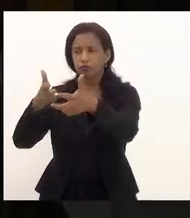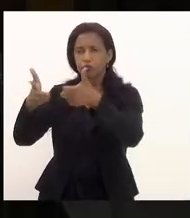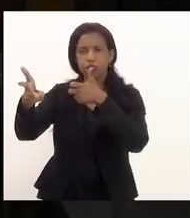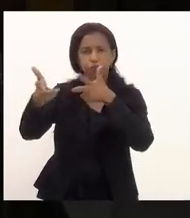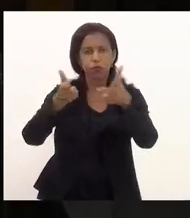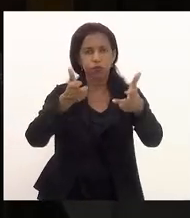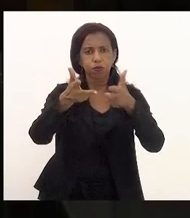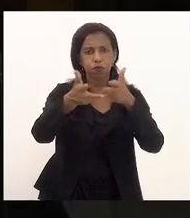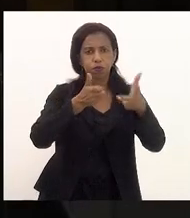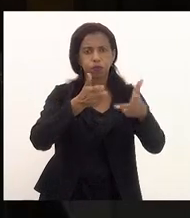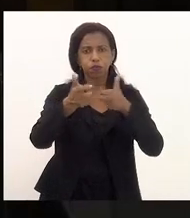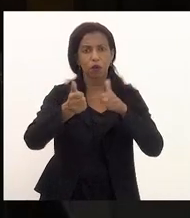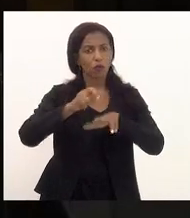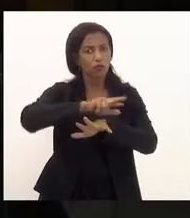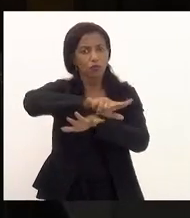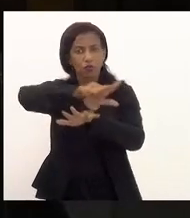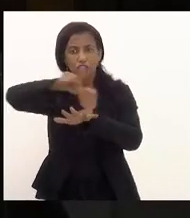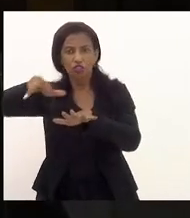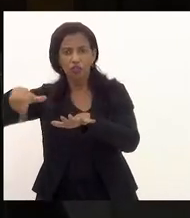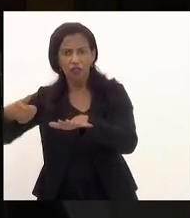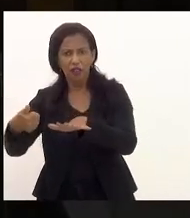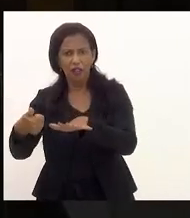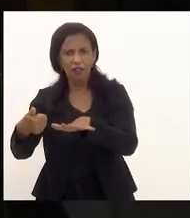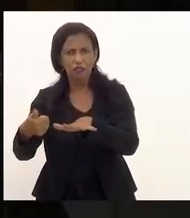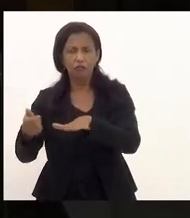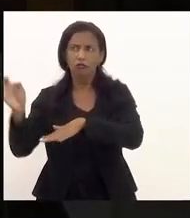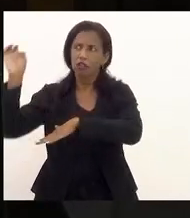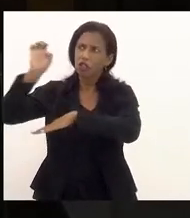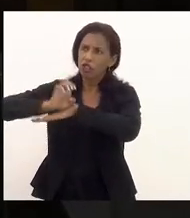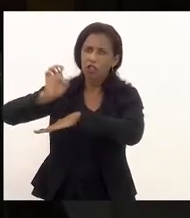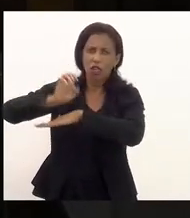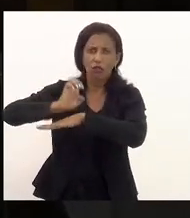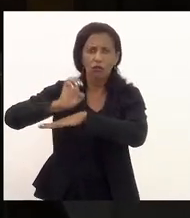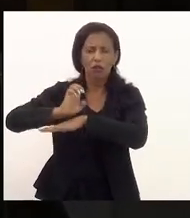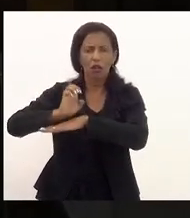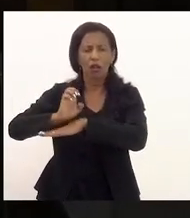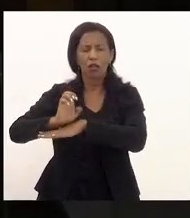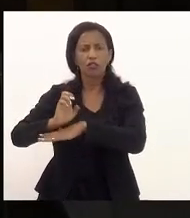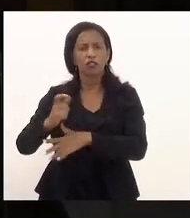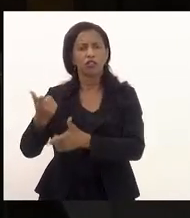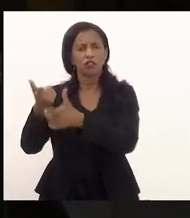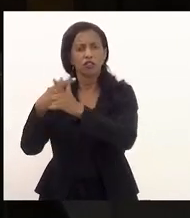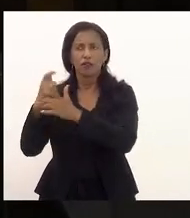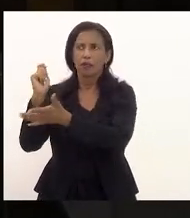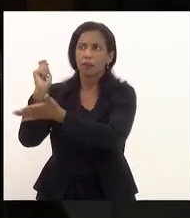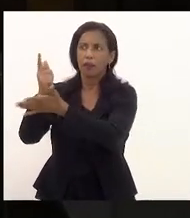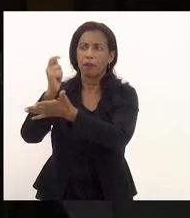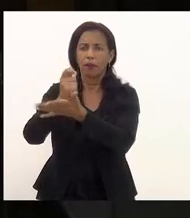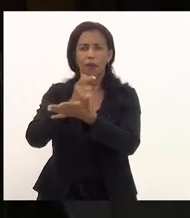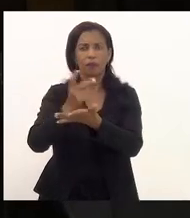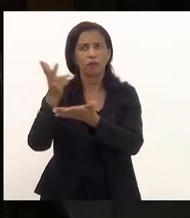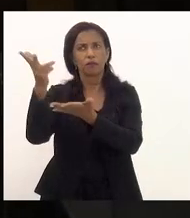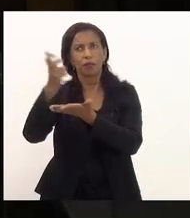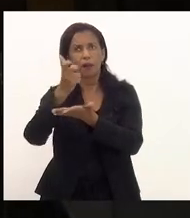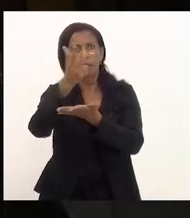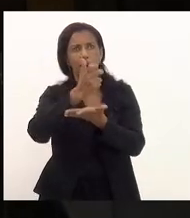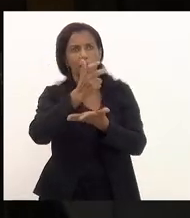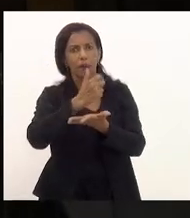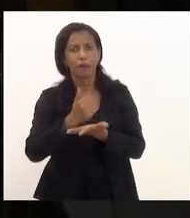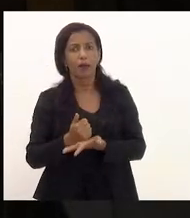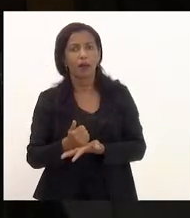dos diversos cofres estaduais e municipais. Quem